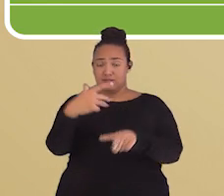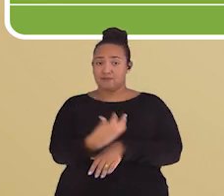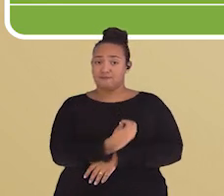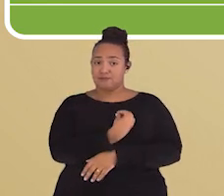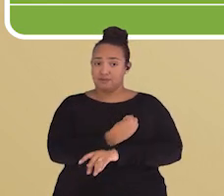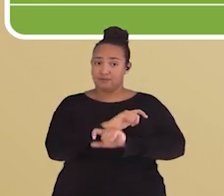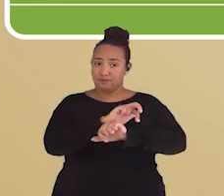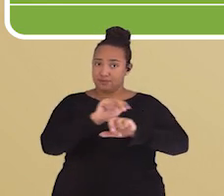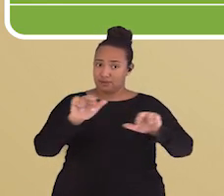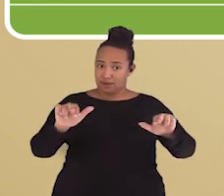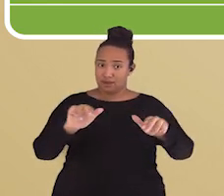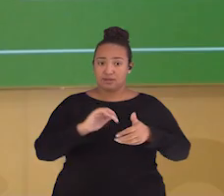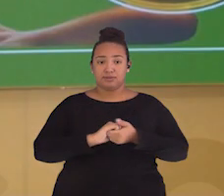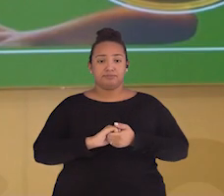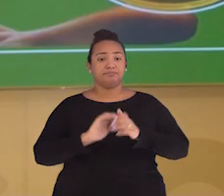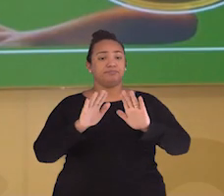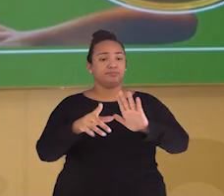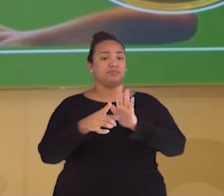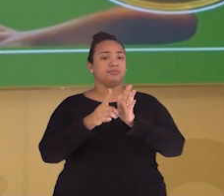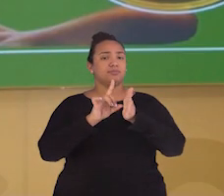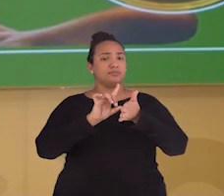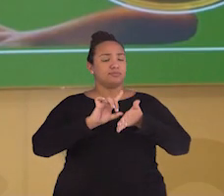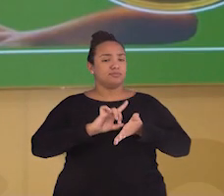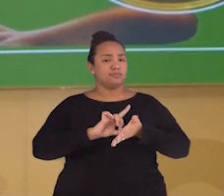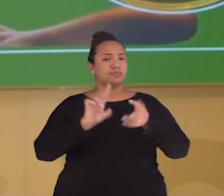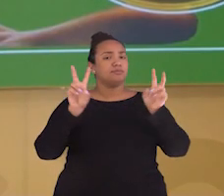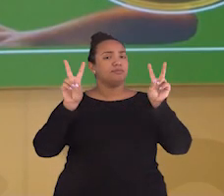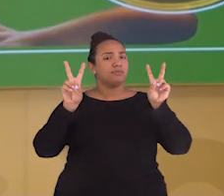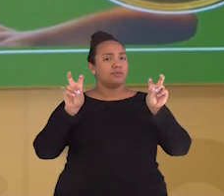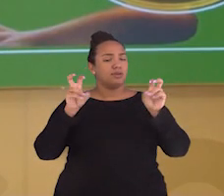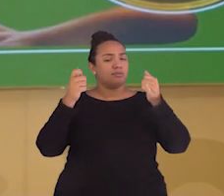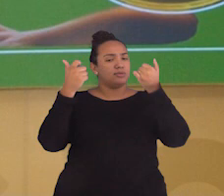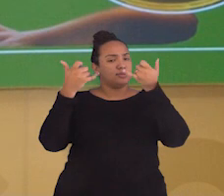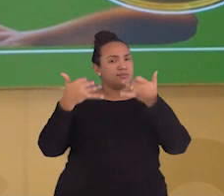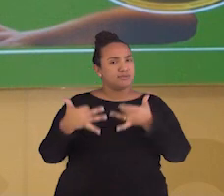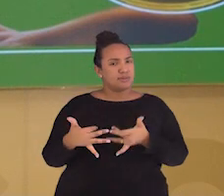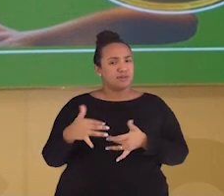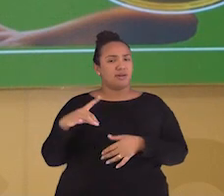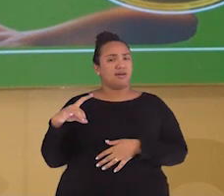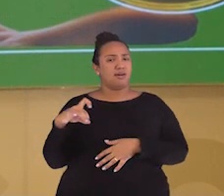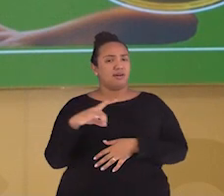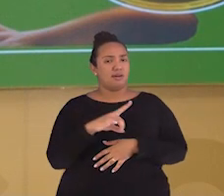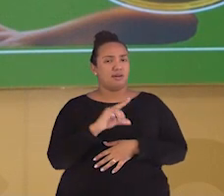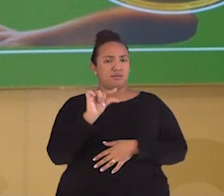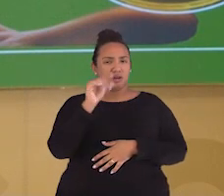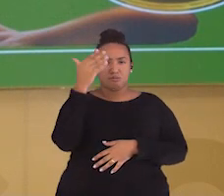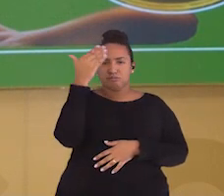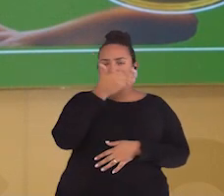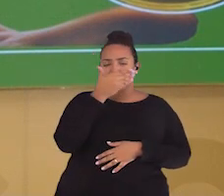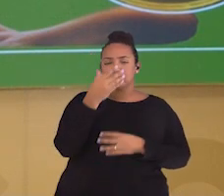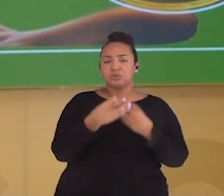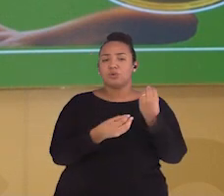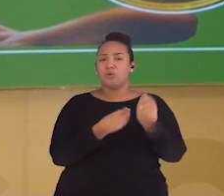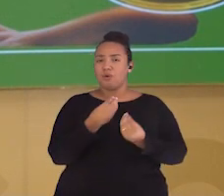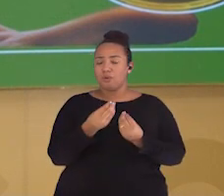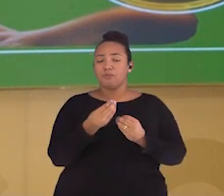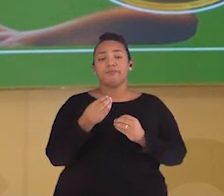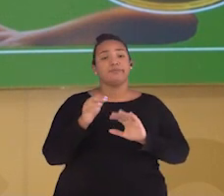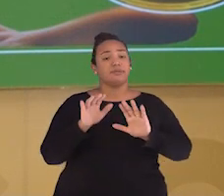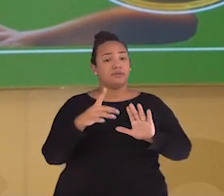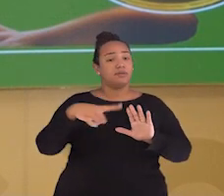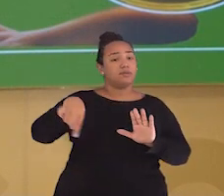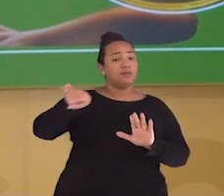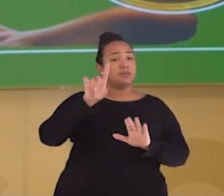E antes que falemos sobre quem são esses micro-organismos, vamos ver se